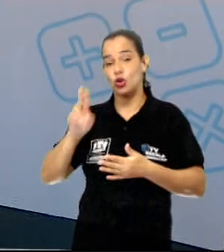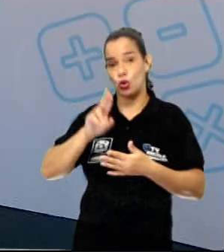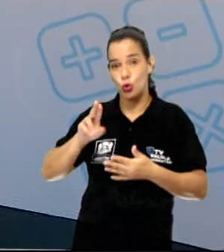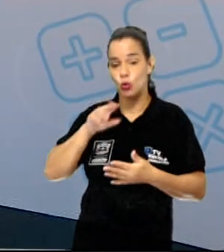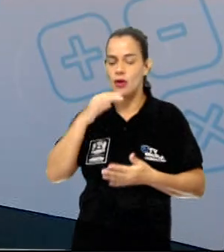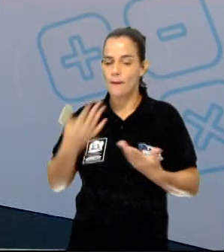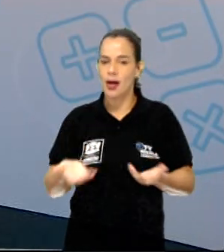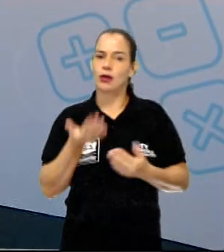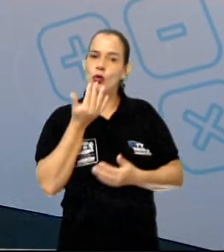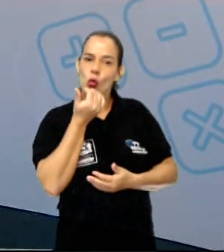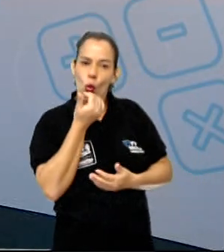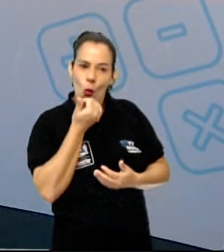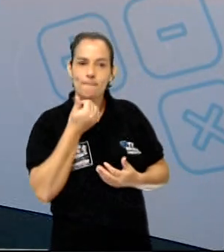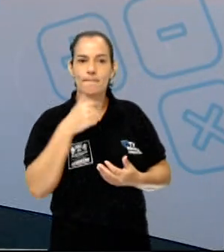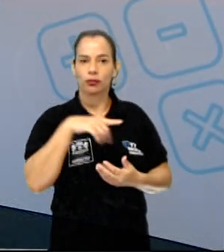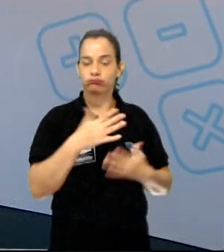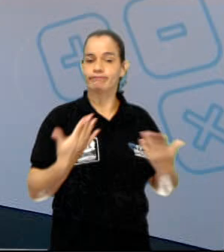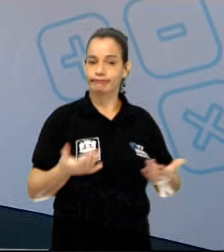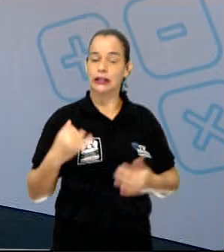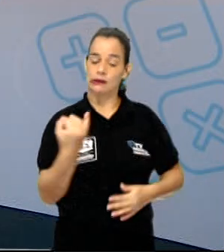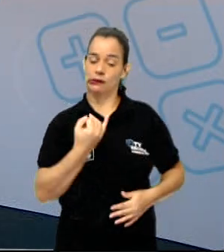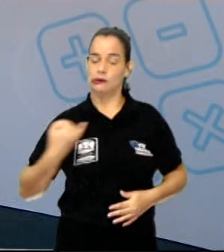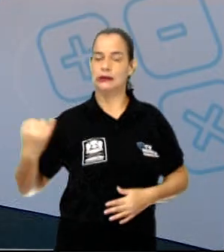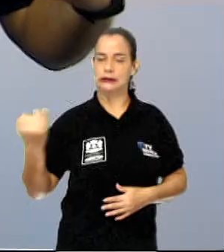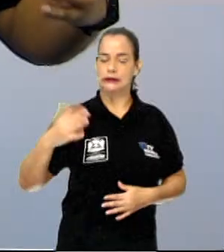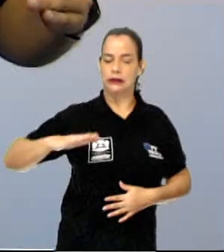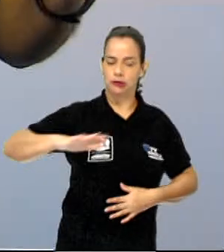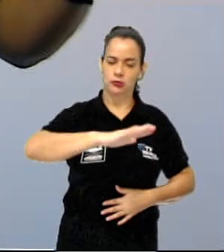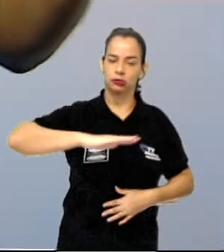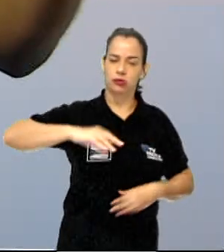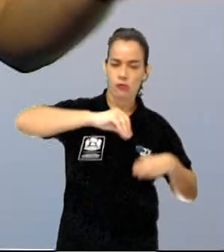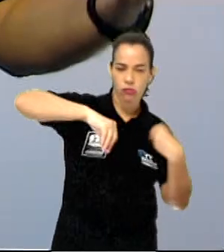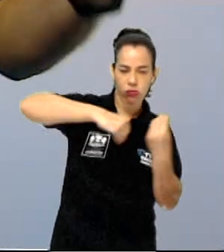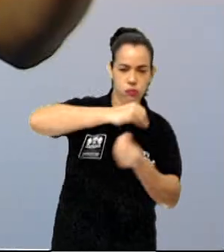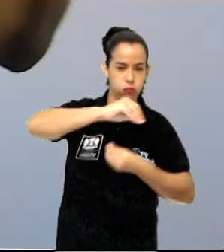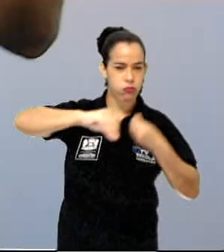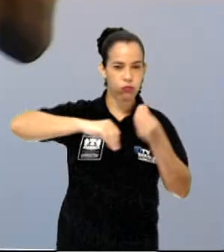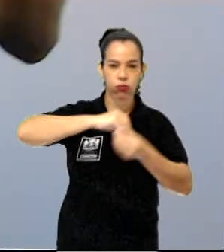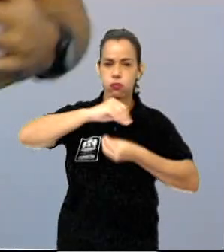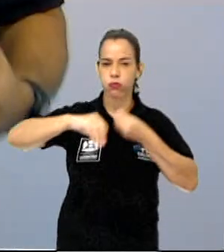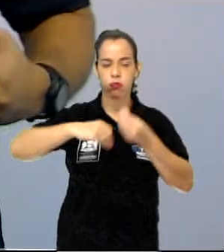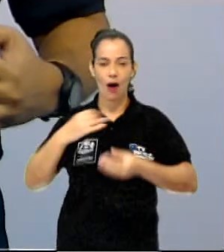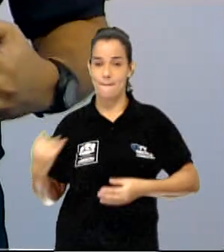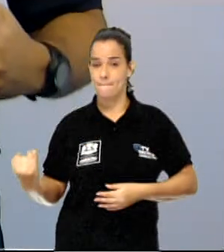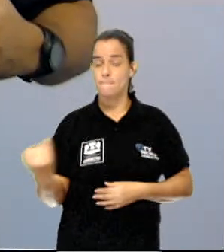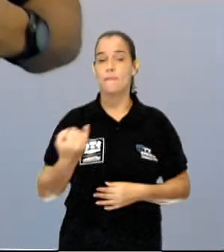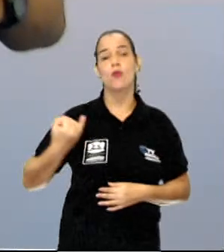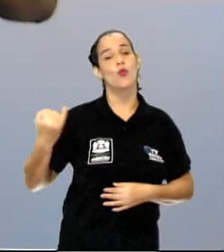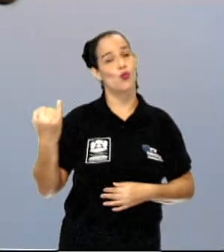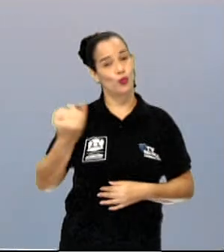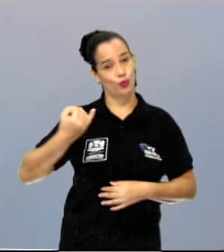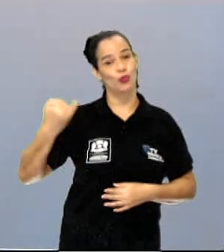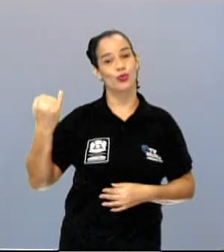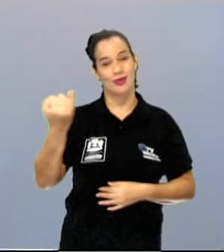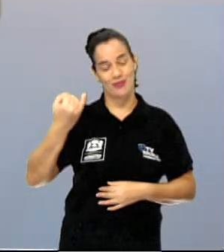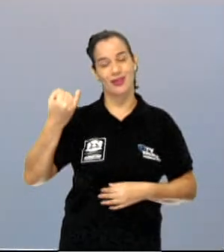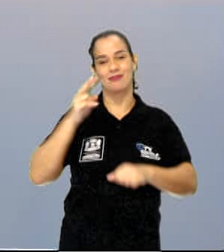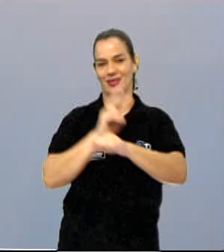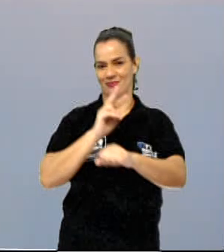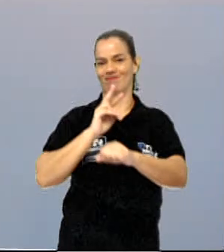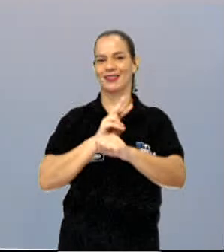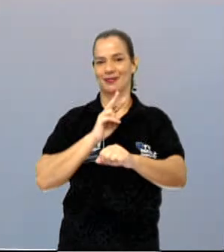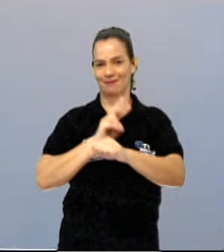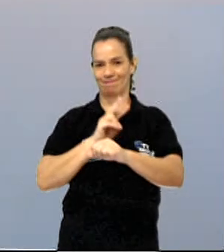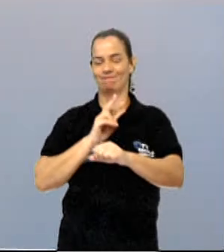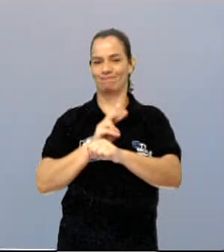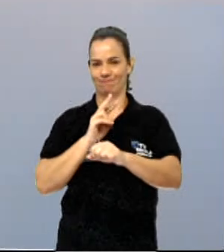alimentar. Portanto, é uma zona de transição mas super importante para ser preservada